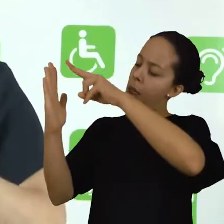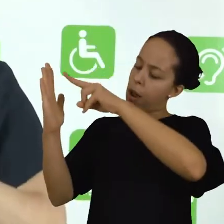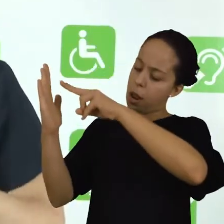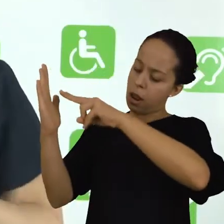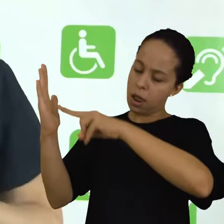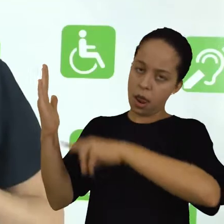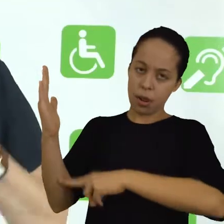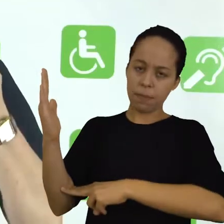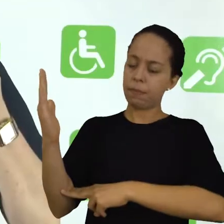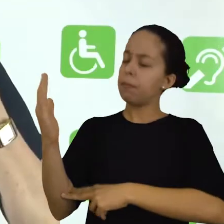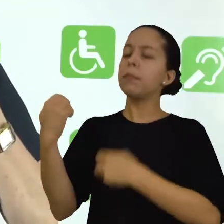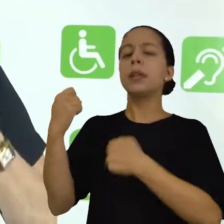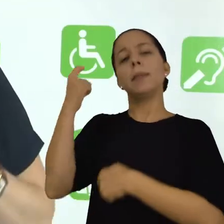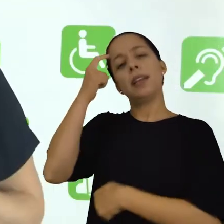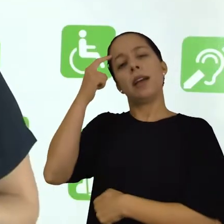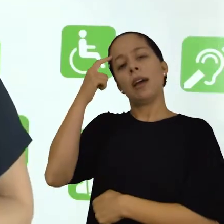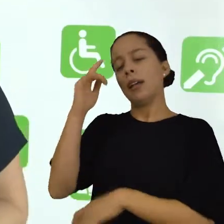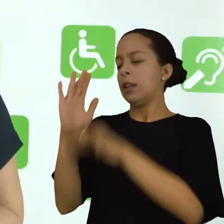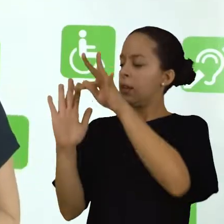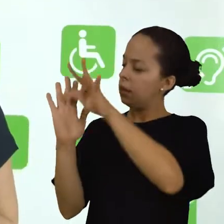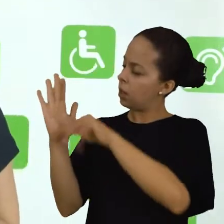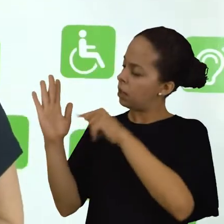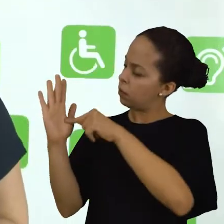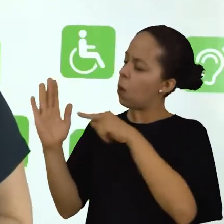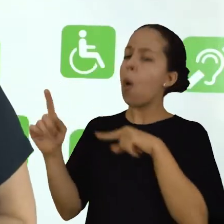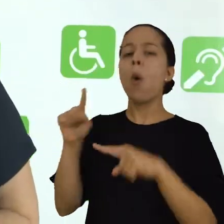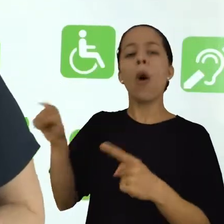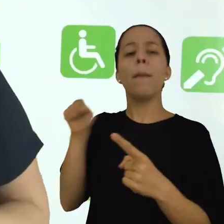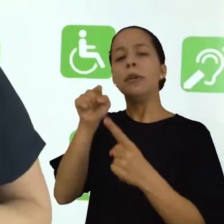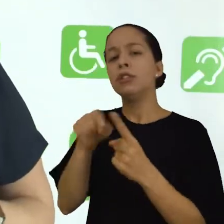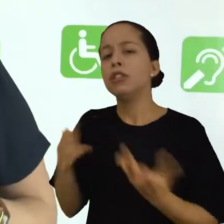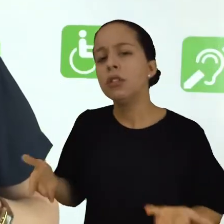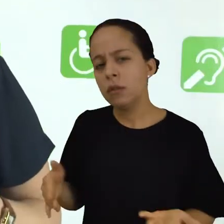leia pensando no seguinte, de que trata o texto?